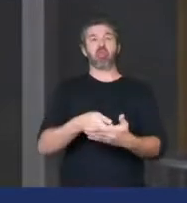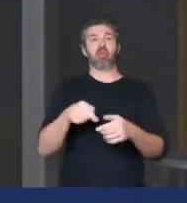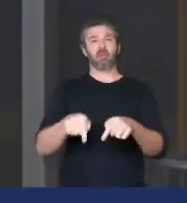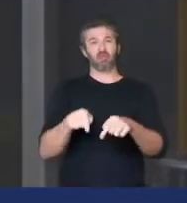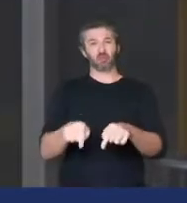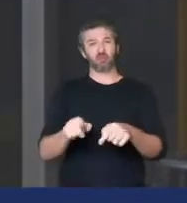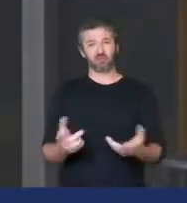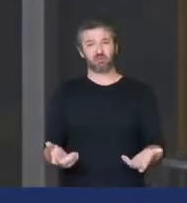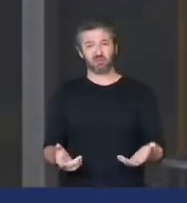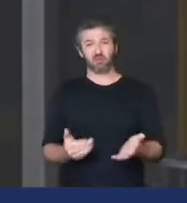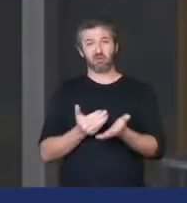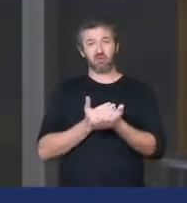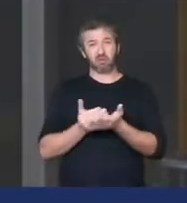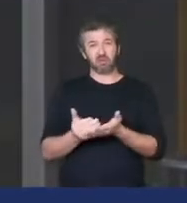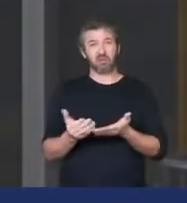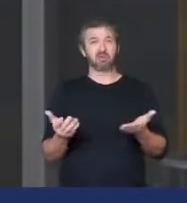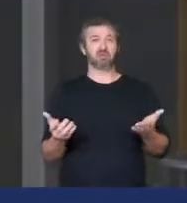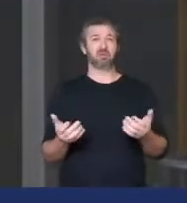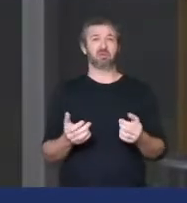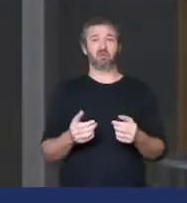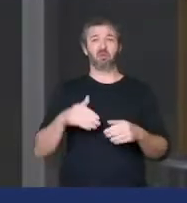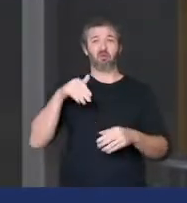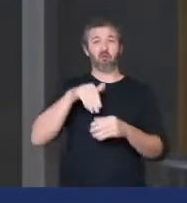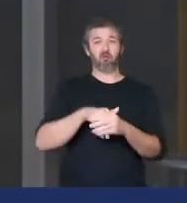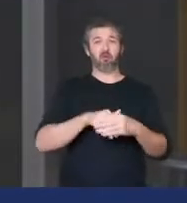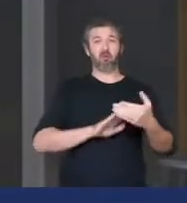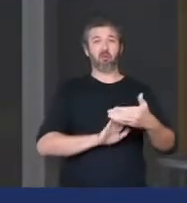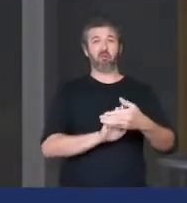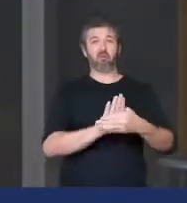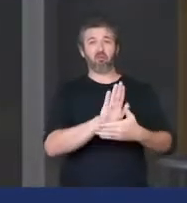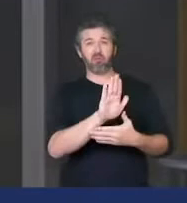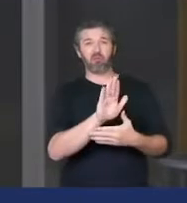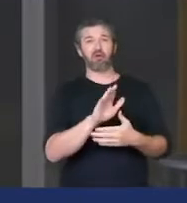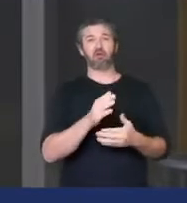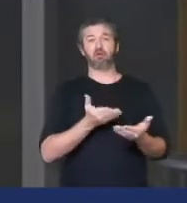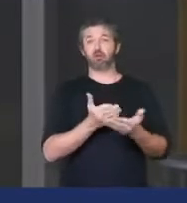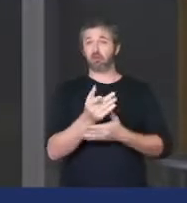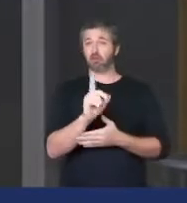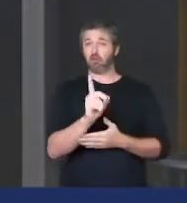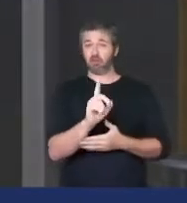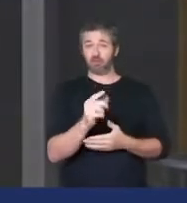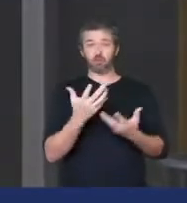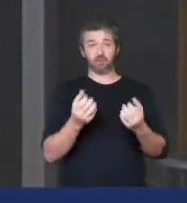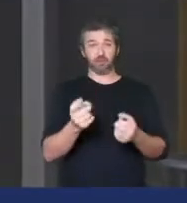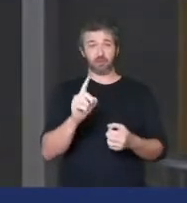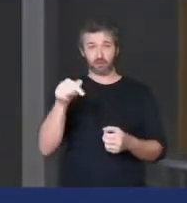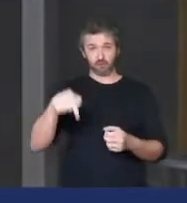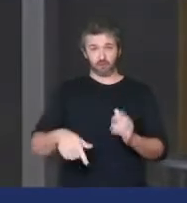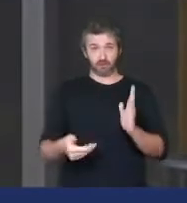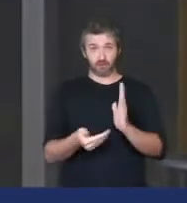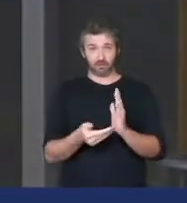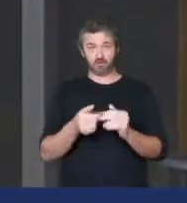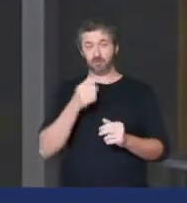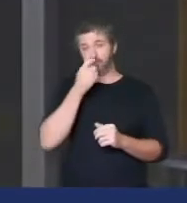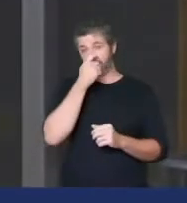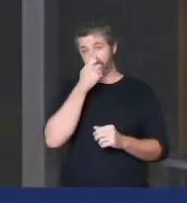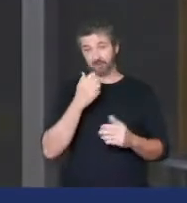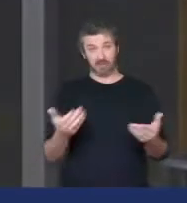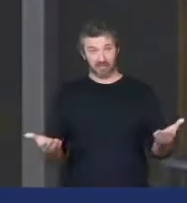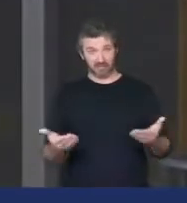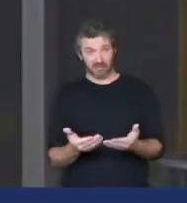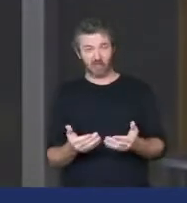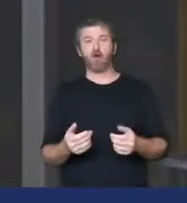Começou aqui com o voto impresso, que não passou, não foi aprovado nessa casa e agora se